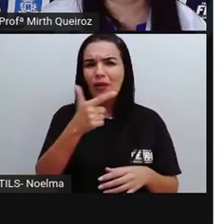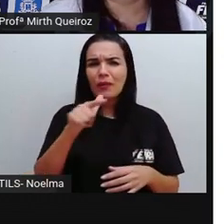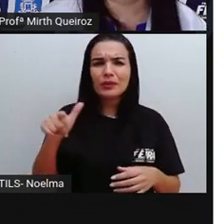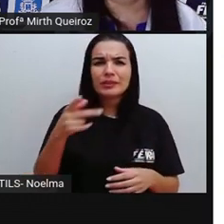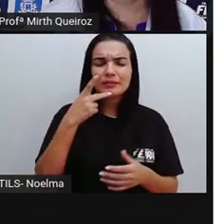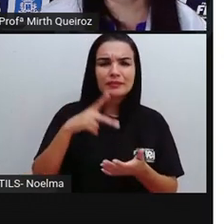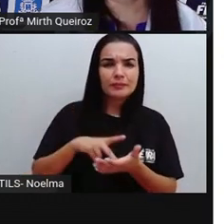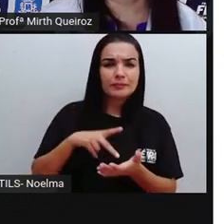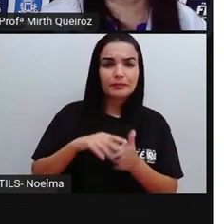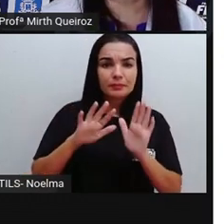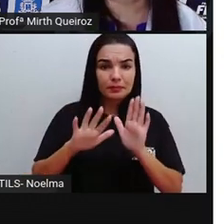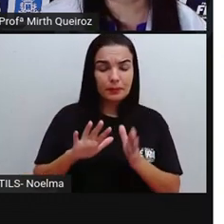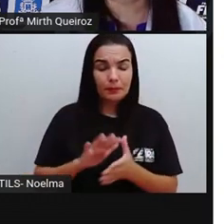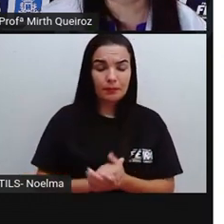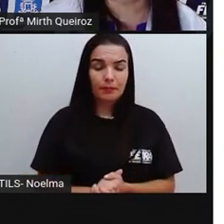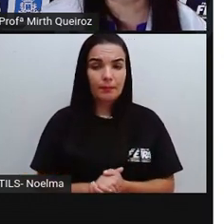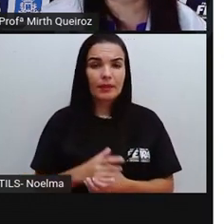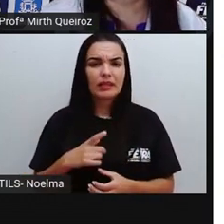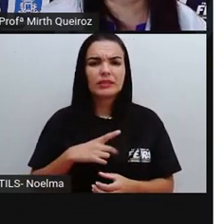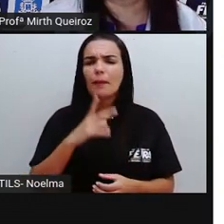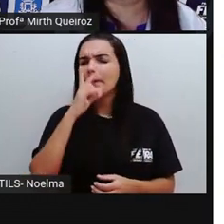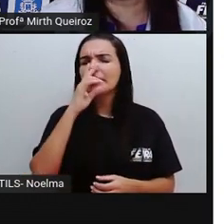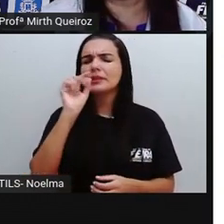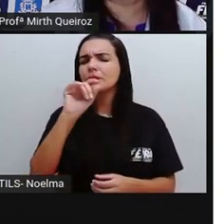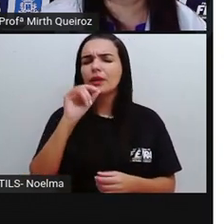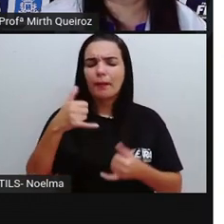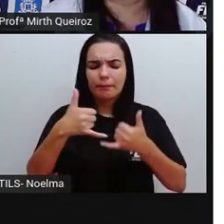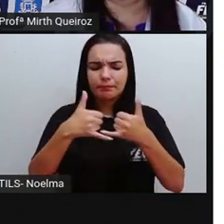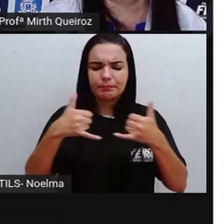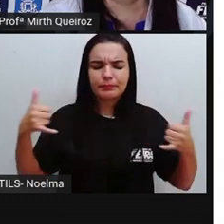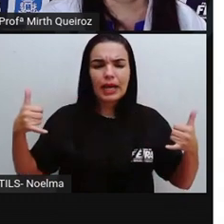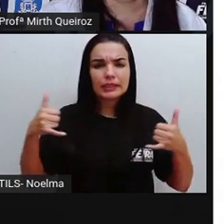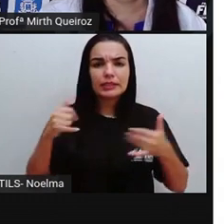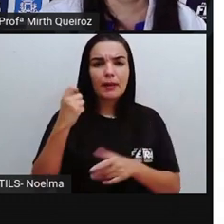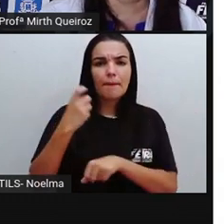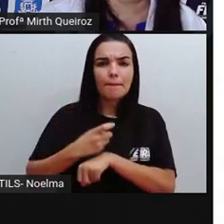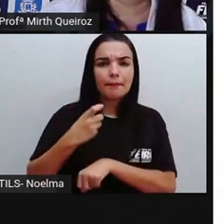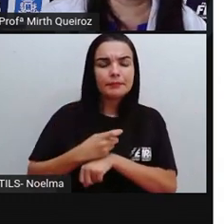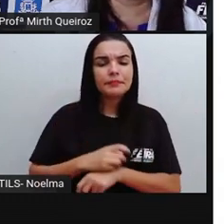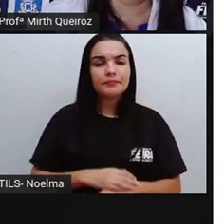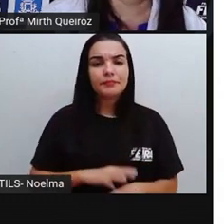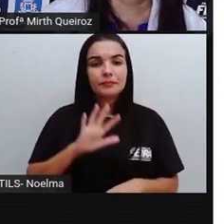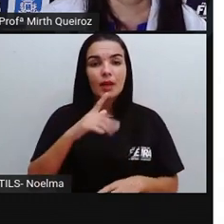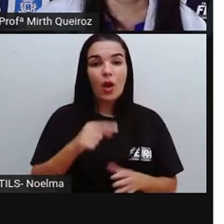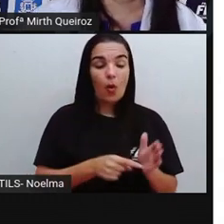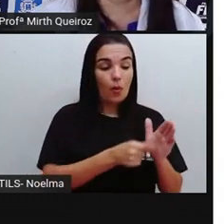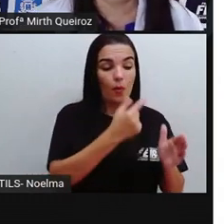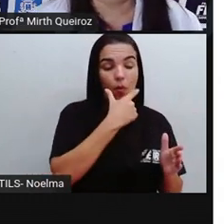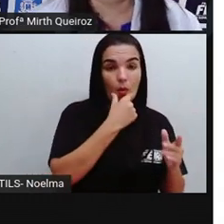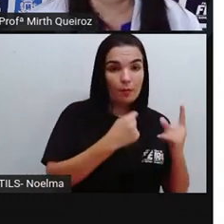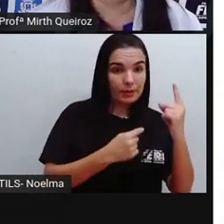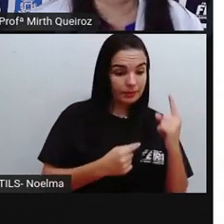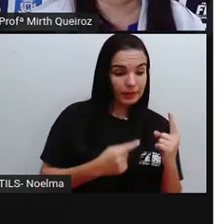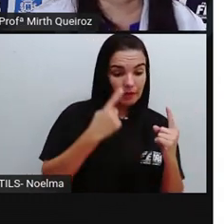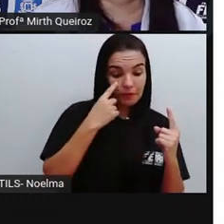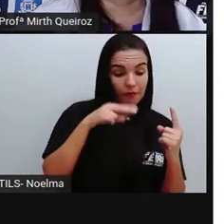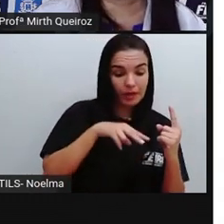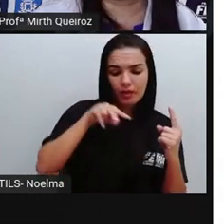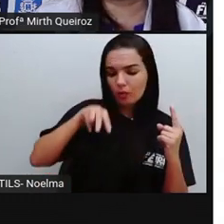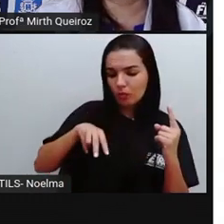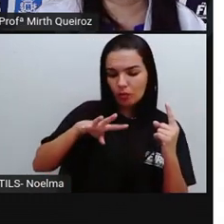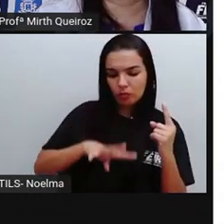Temos alguns, vamos supor que seja pedaços de madeira ali. O primeiro homem, ele está vendo aí